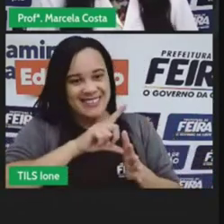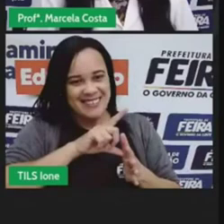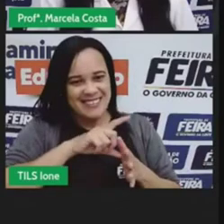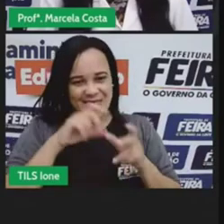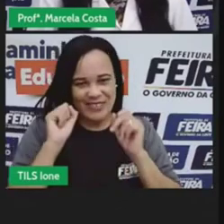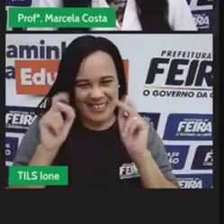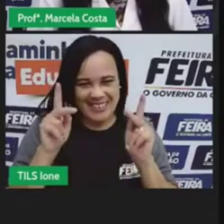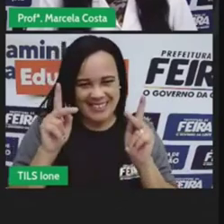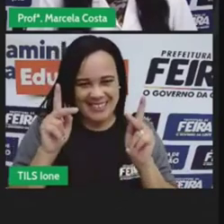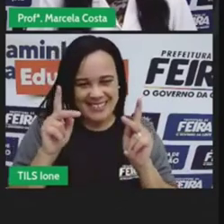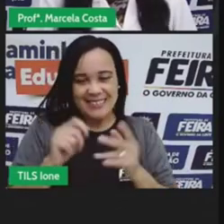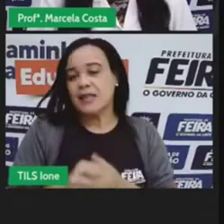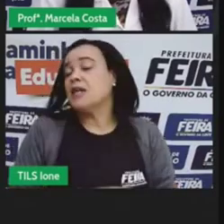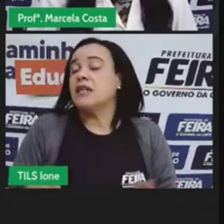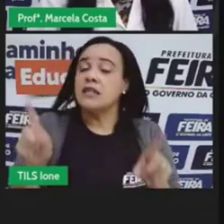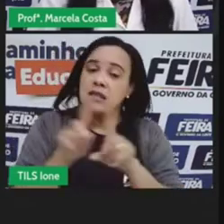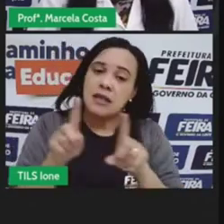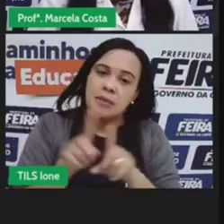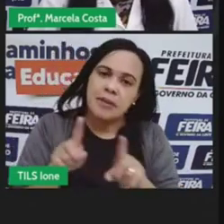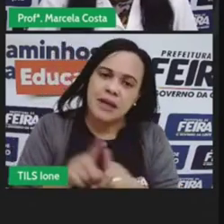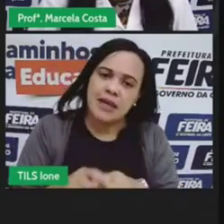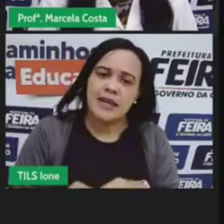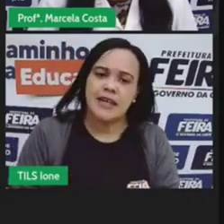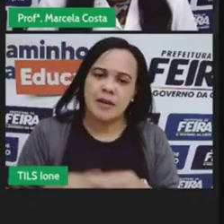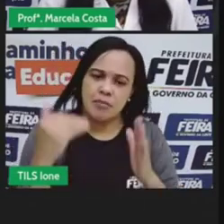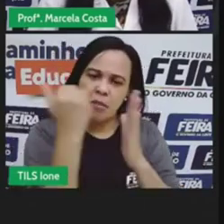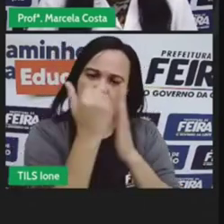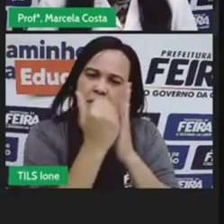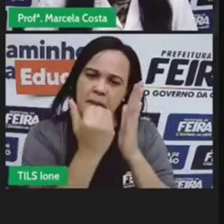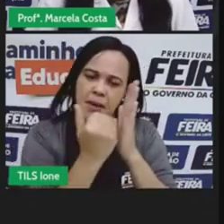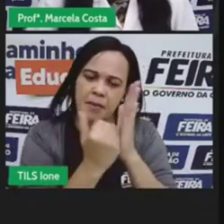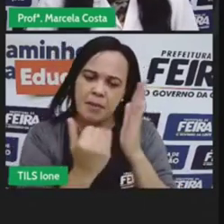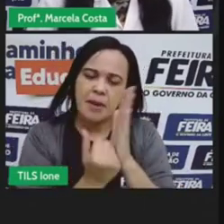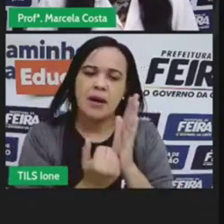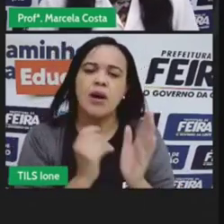faça um orçamento financeiro para os gastos da família